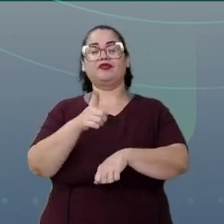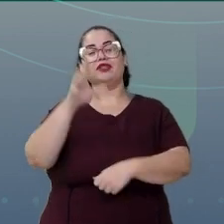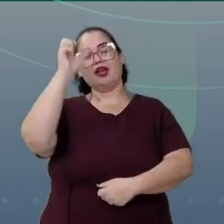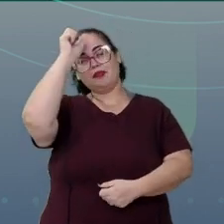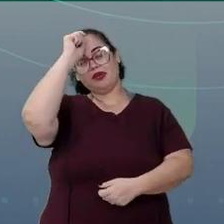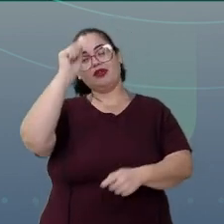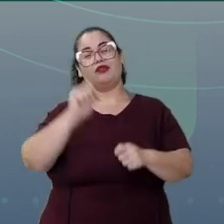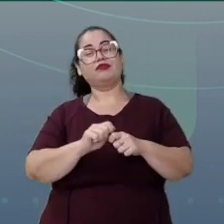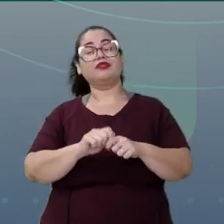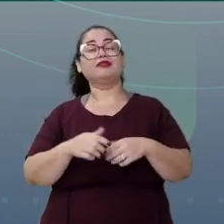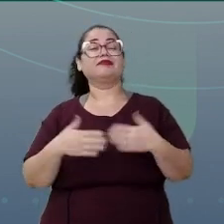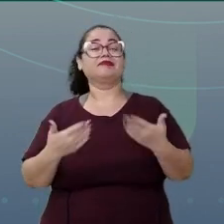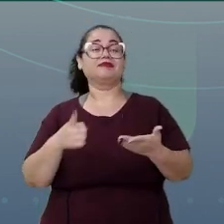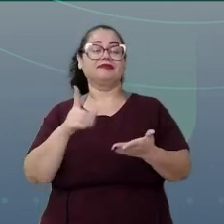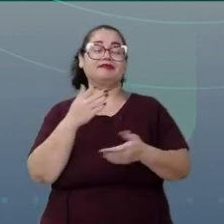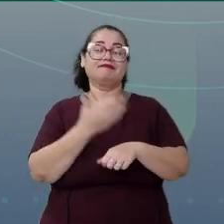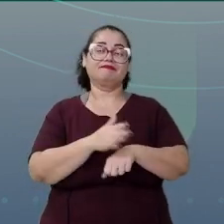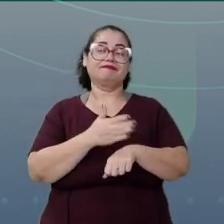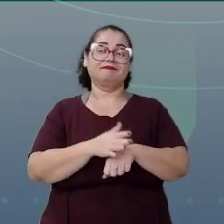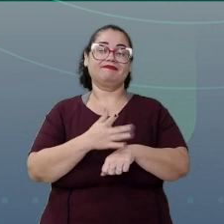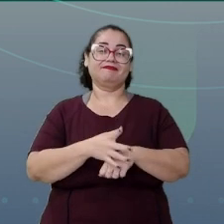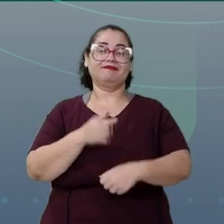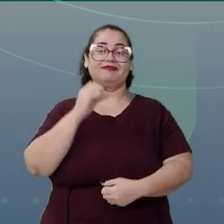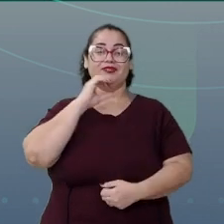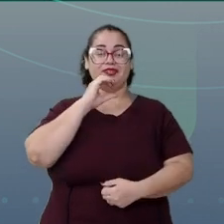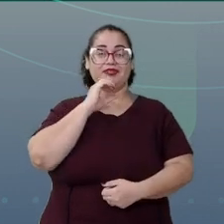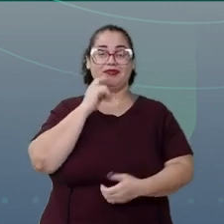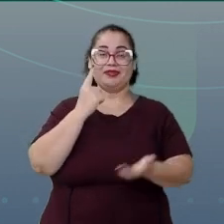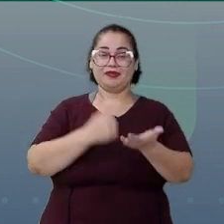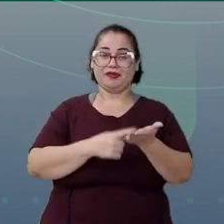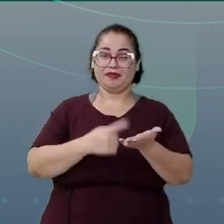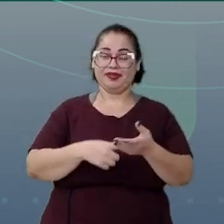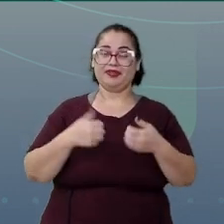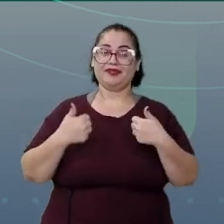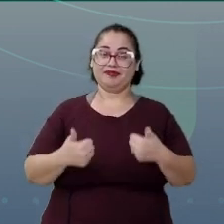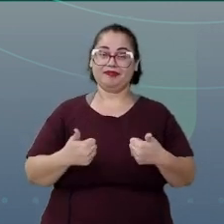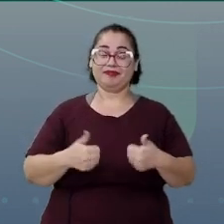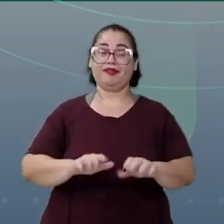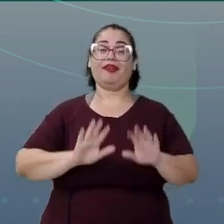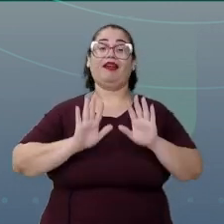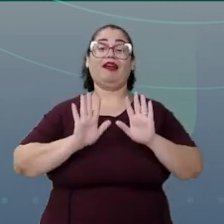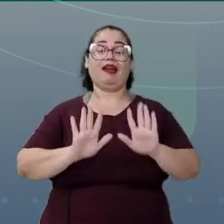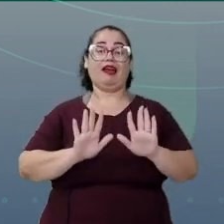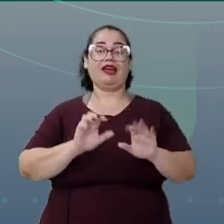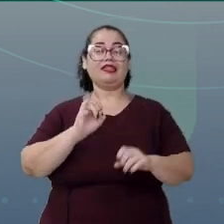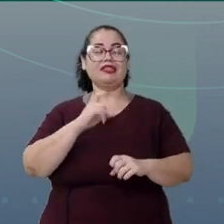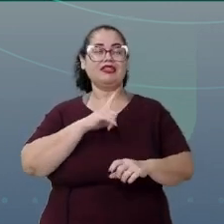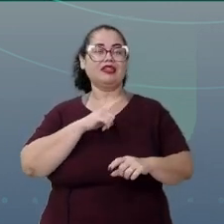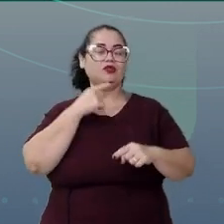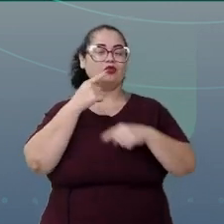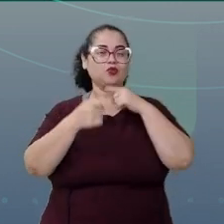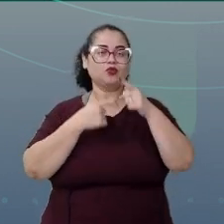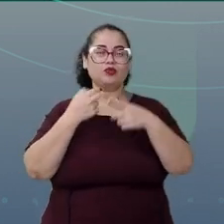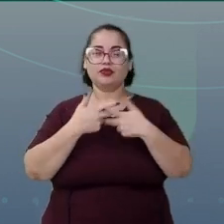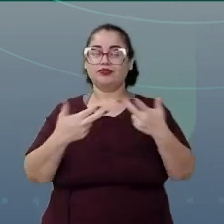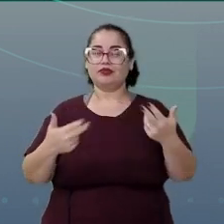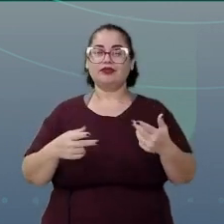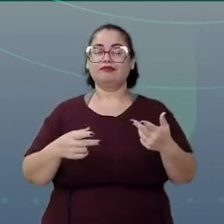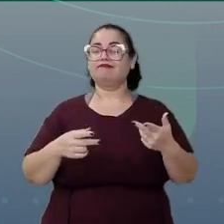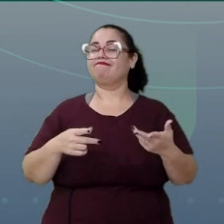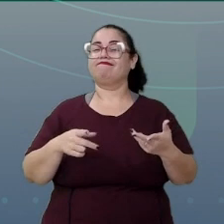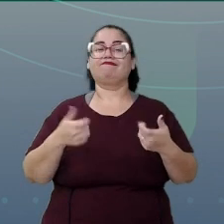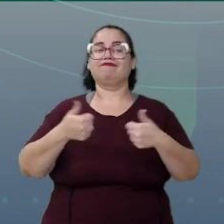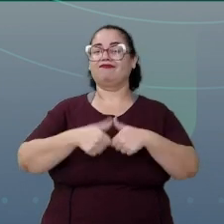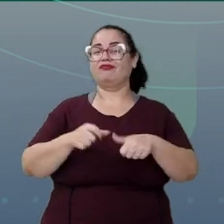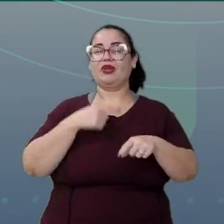você aprendeu e testar os seus conhecimentos. Combinado? Combinado? e se ficar alguma dúvida, não